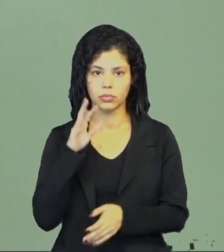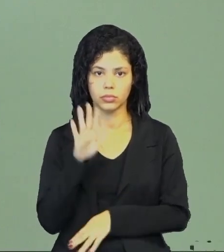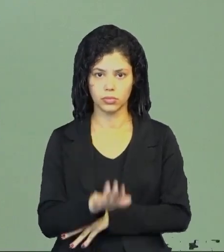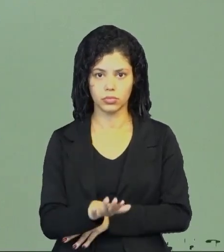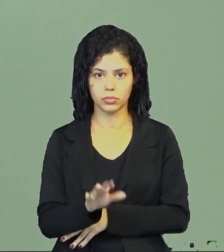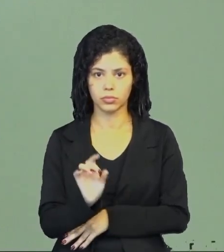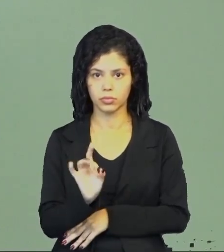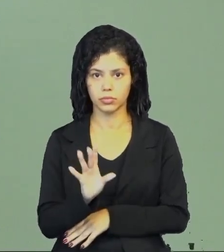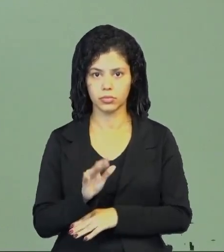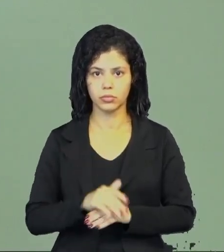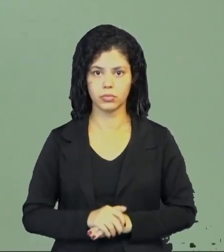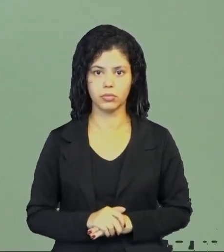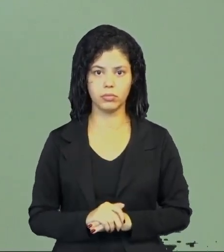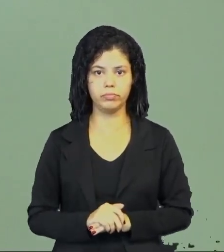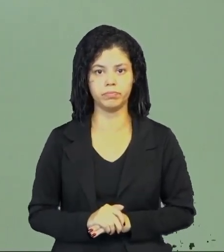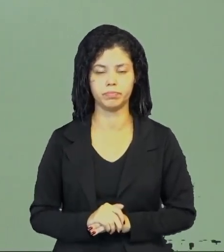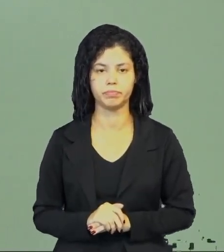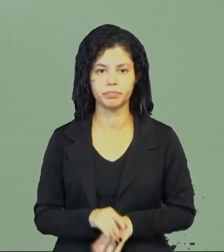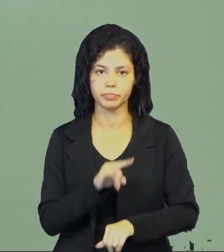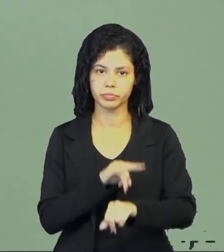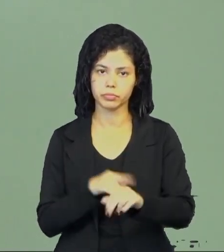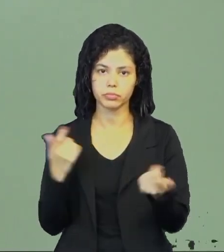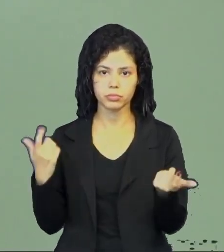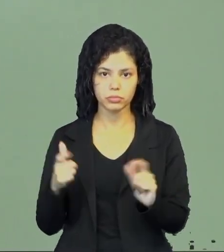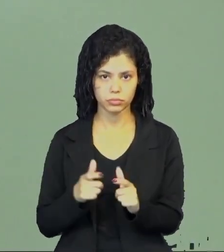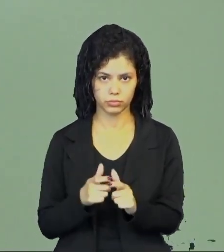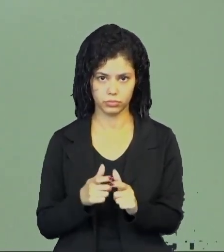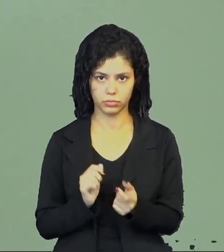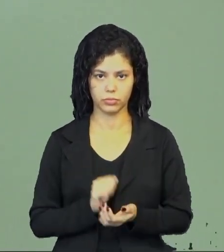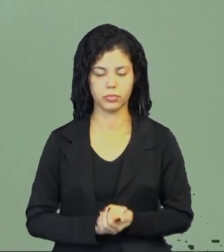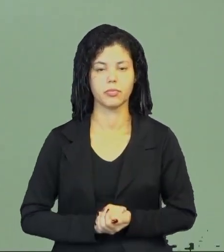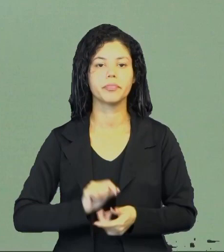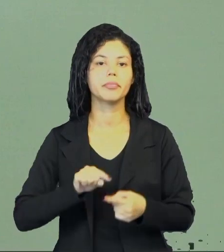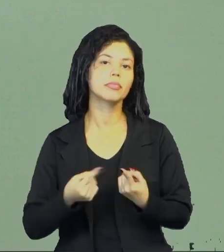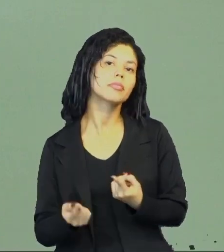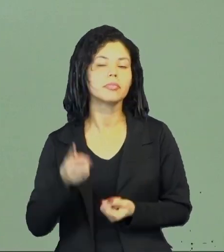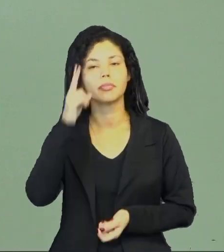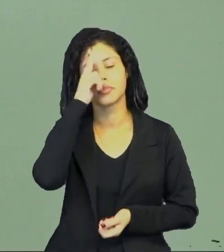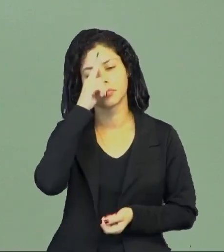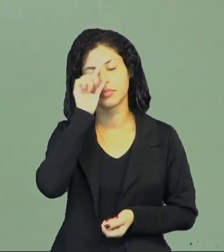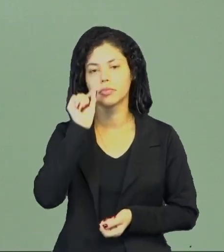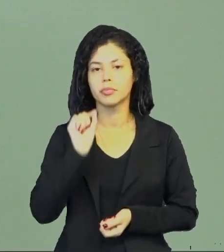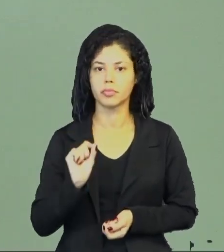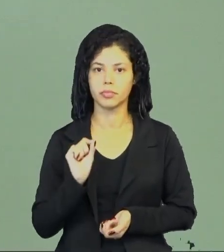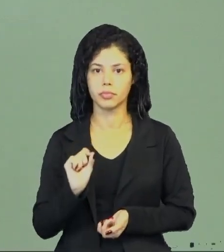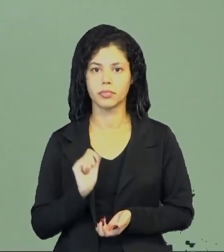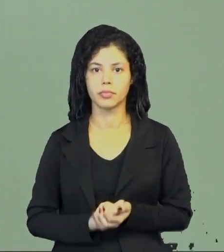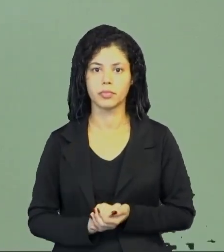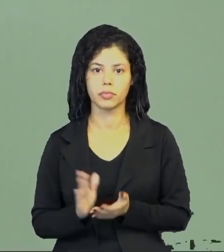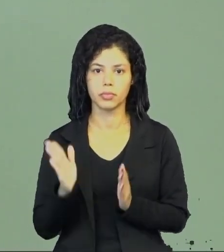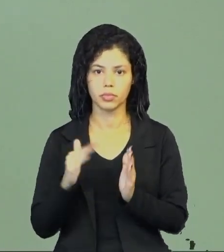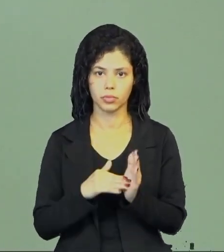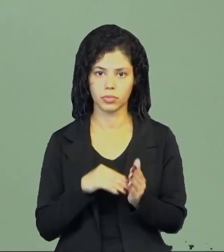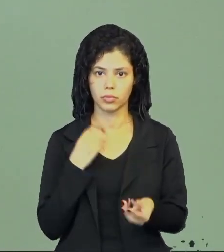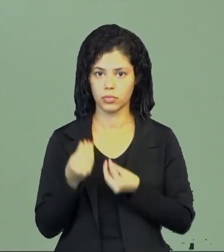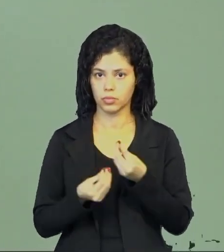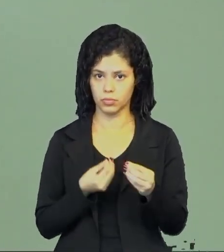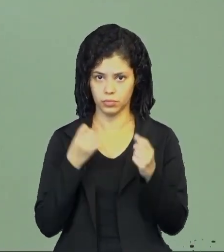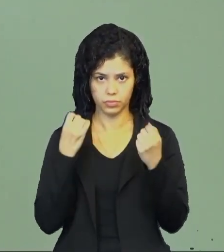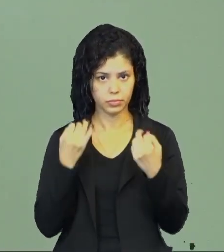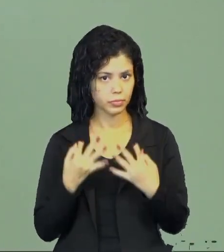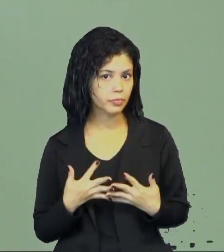e da tarde pela tarde. Então, os banheiros são menores. Mas, o que vale ressaltar, né, aí vai até como uma questão também